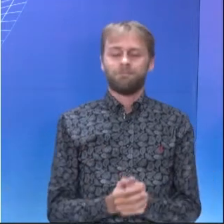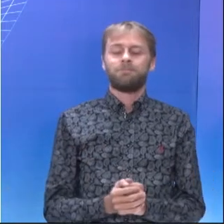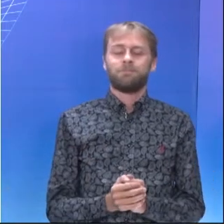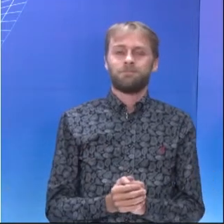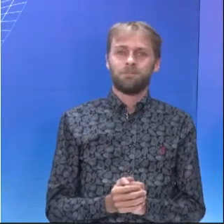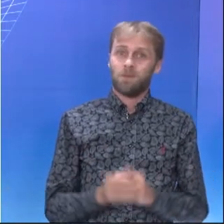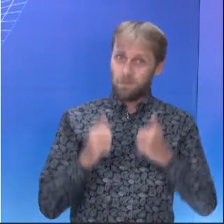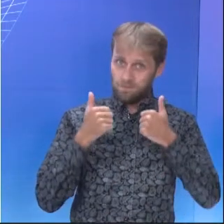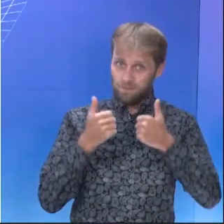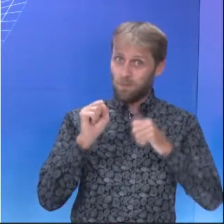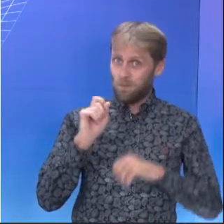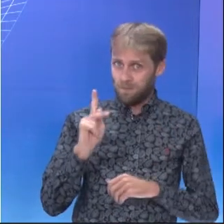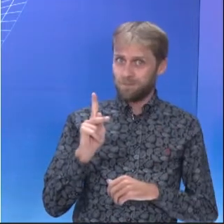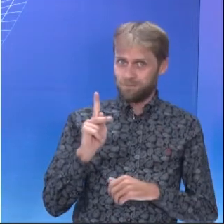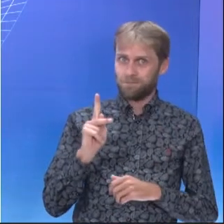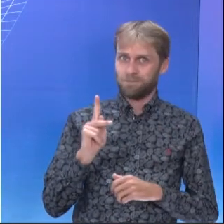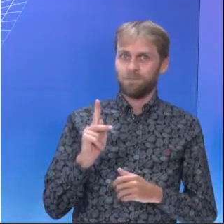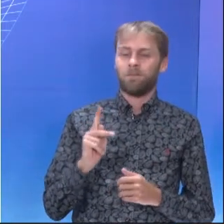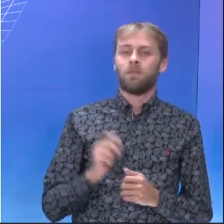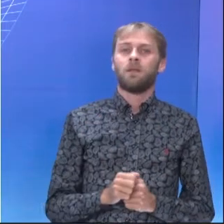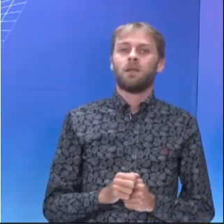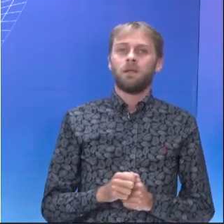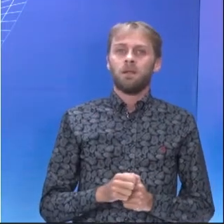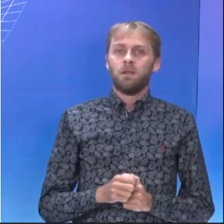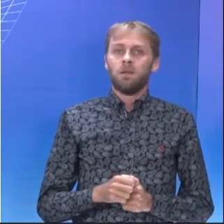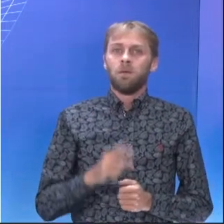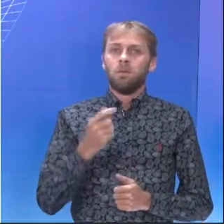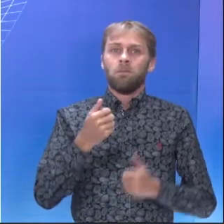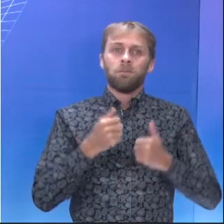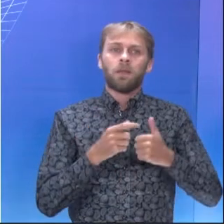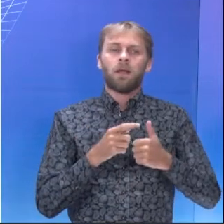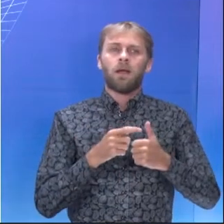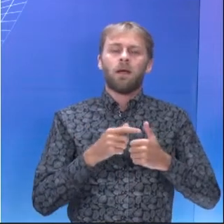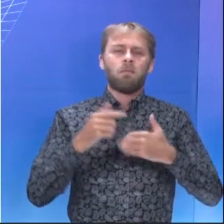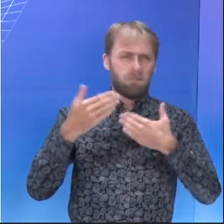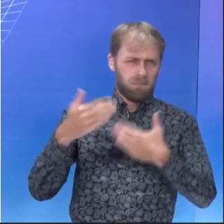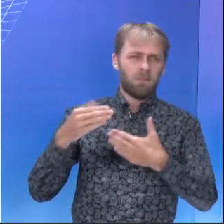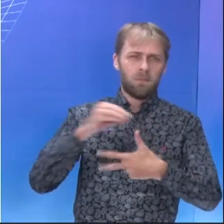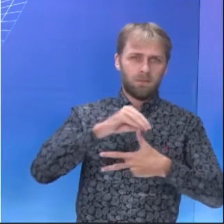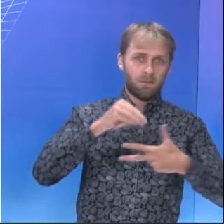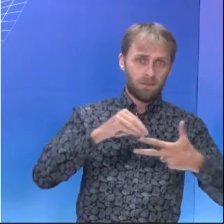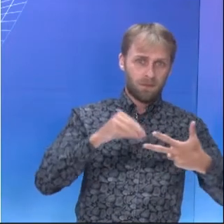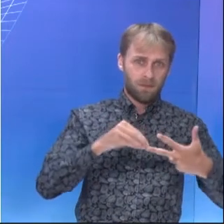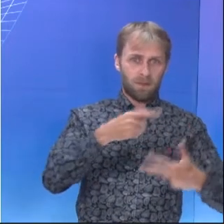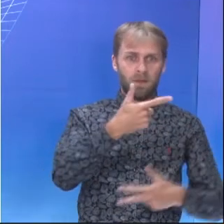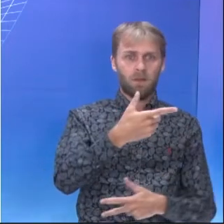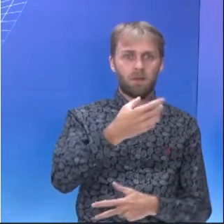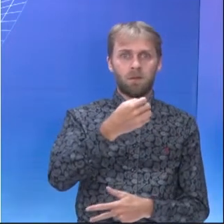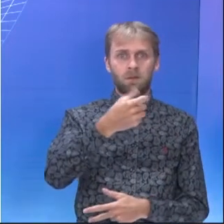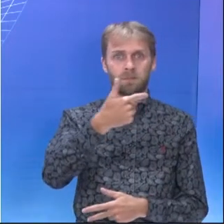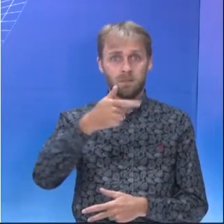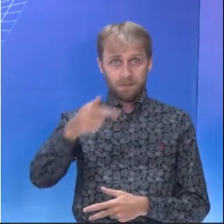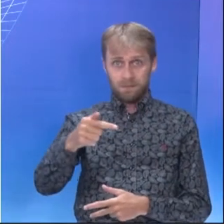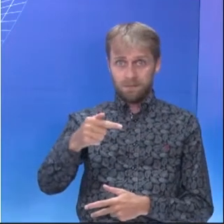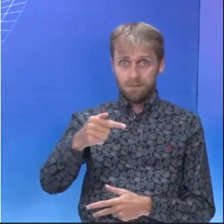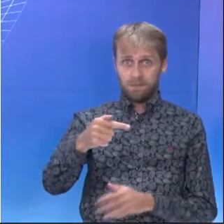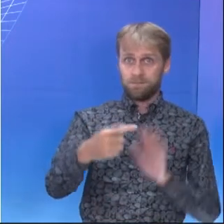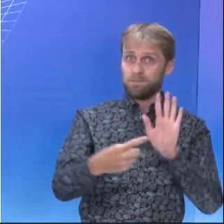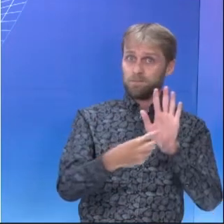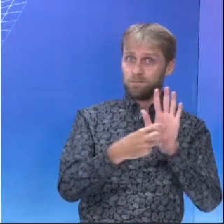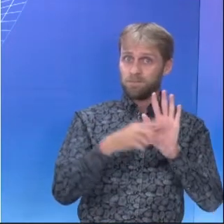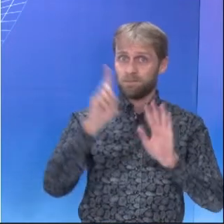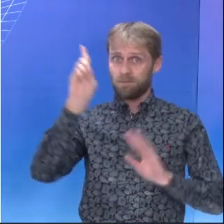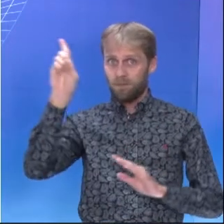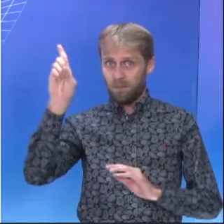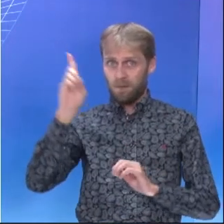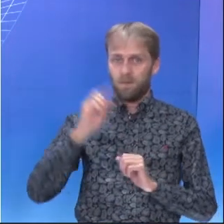que se enquadra para aquela questão. Dito isso, eu gostaria de comentar sobre